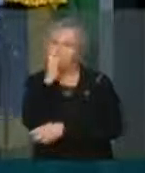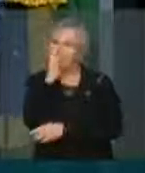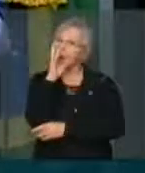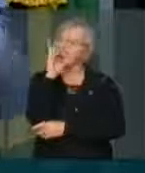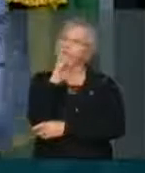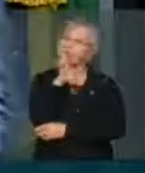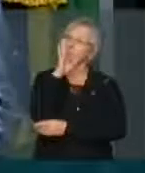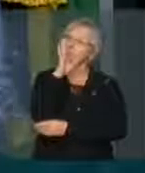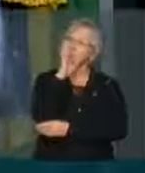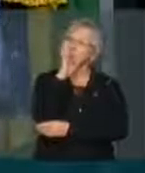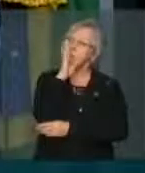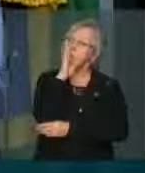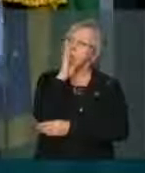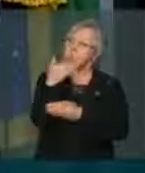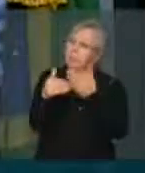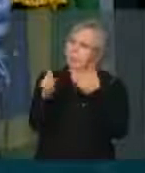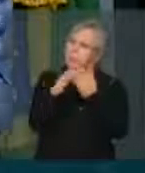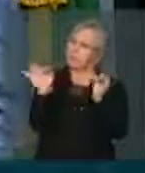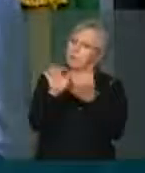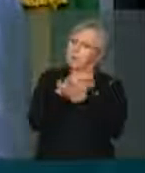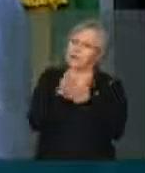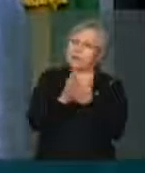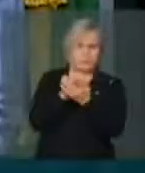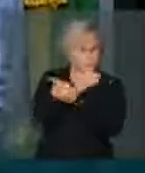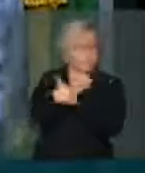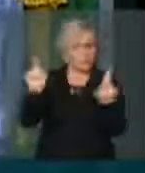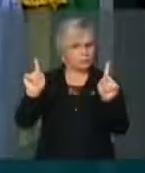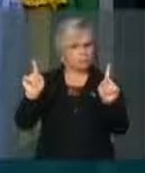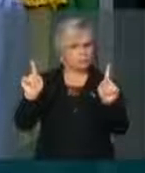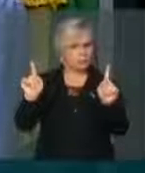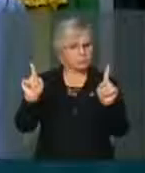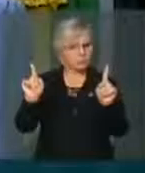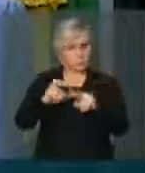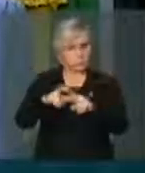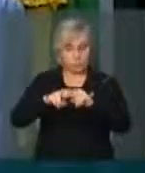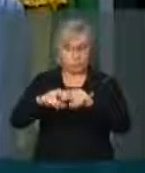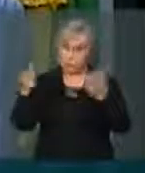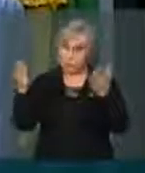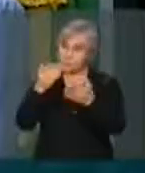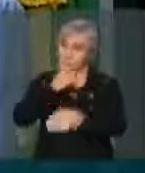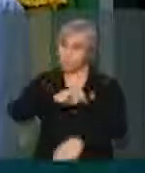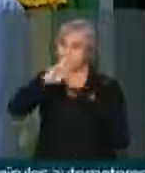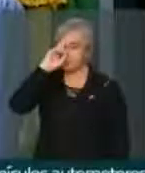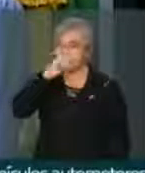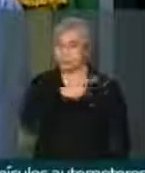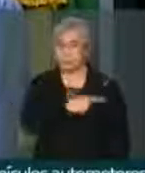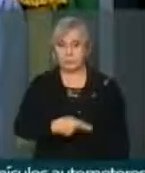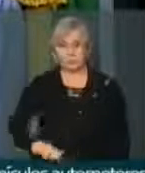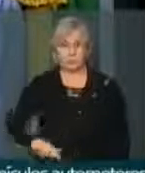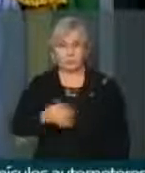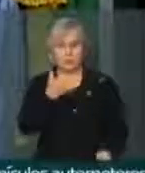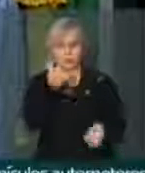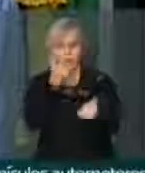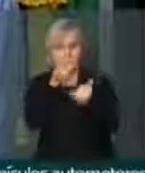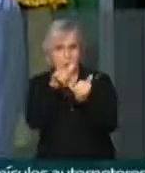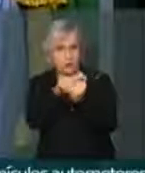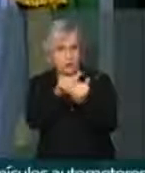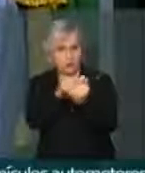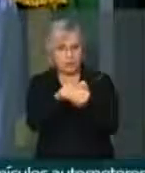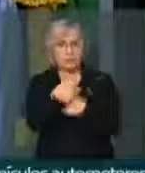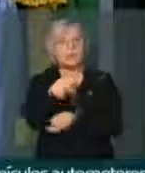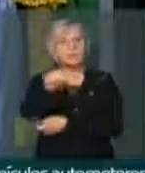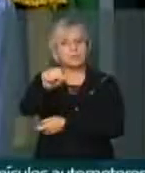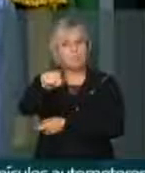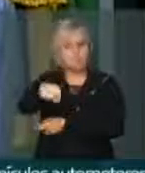calados atos dessa natureza. Portanto, senhor presidente, a amnistia é apenas um passo.